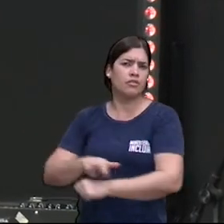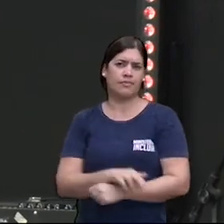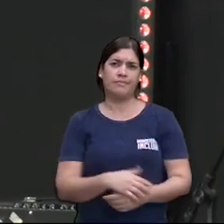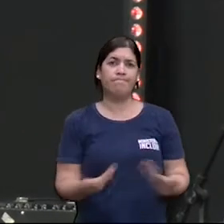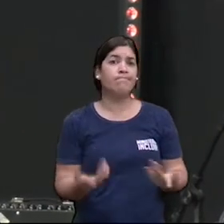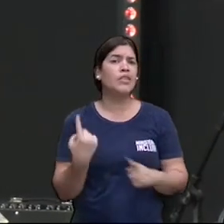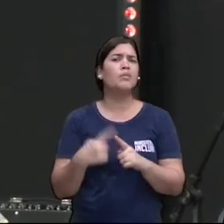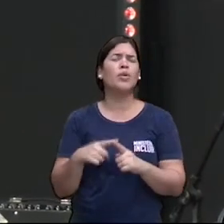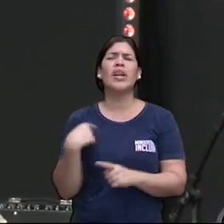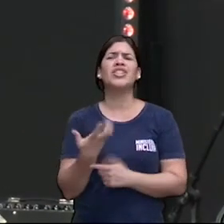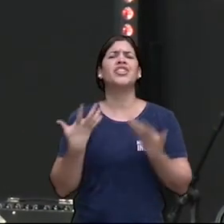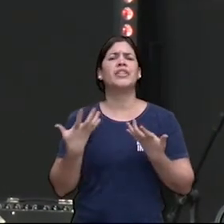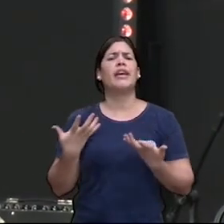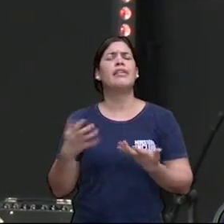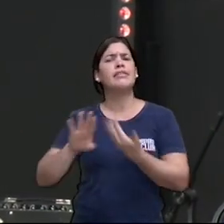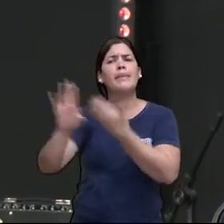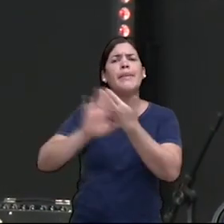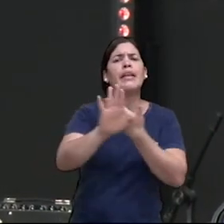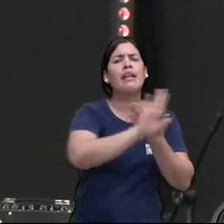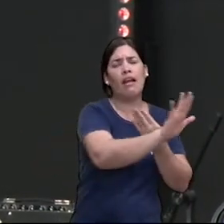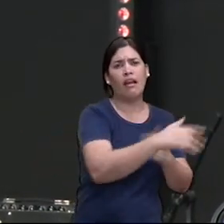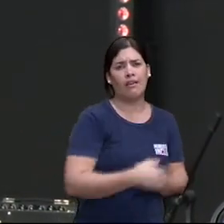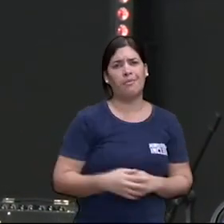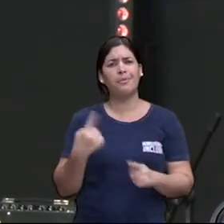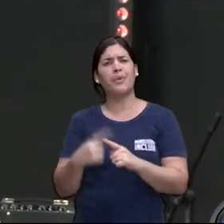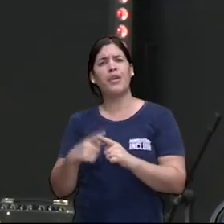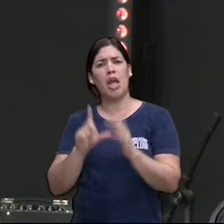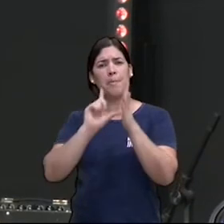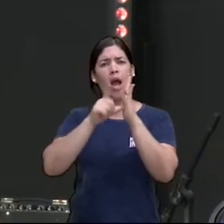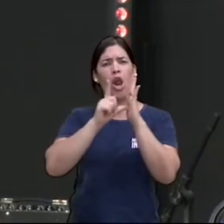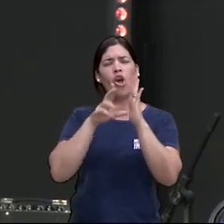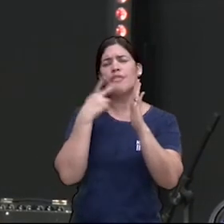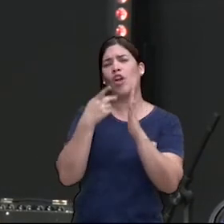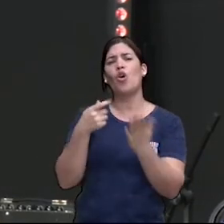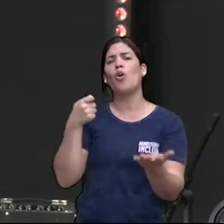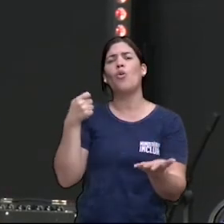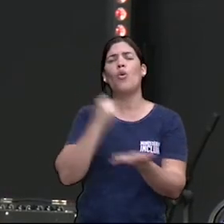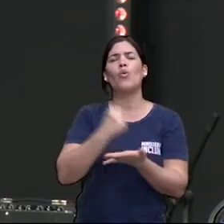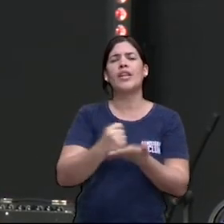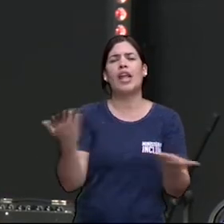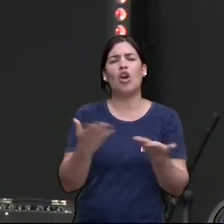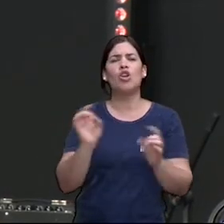então por que que uma rede de de loja falou que só vai contratar agora negro